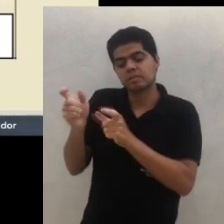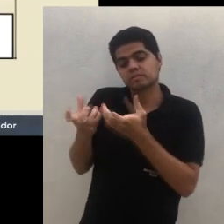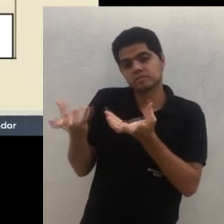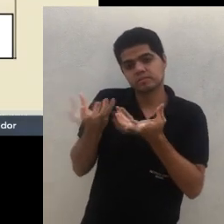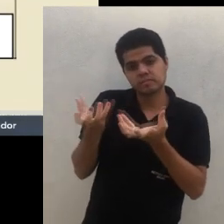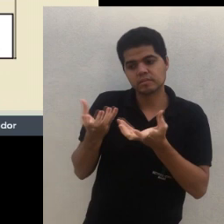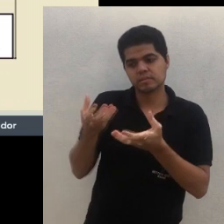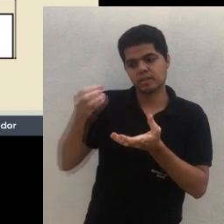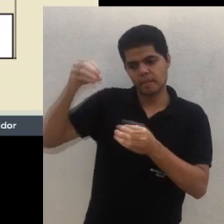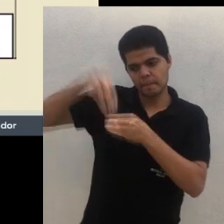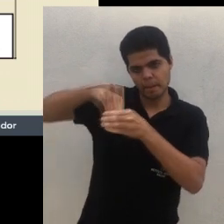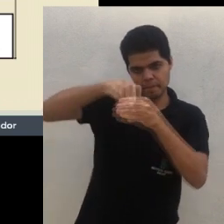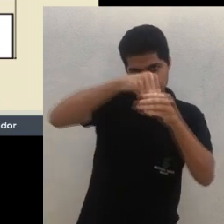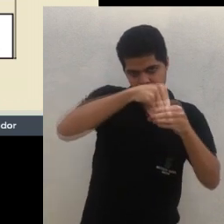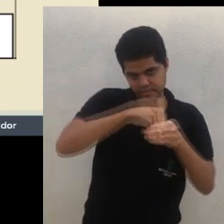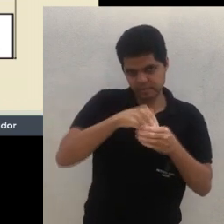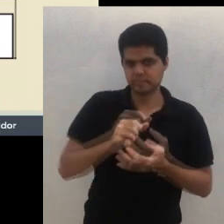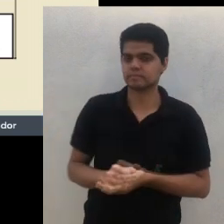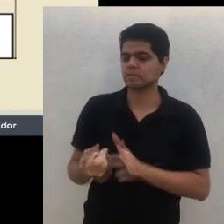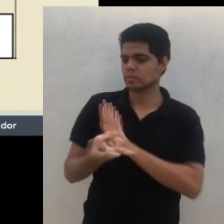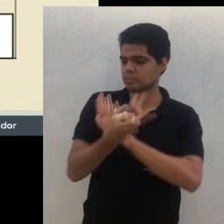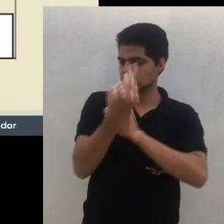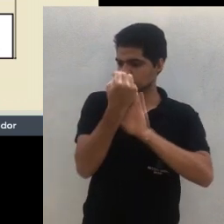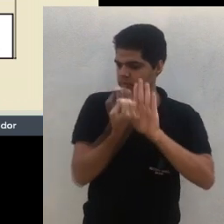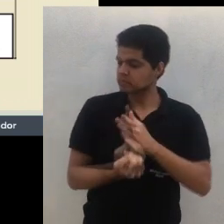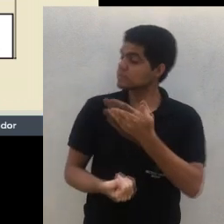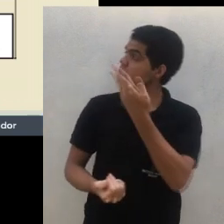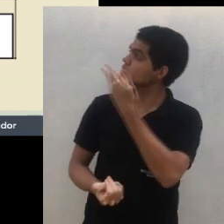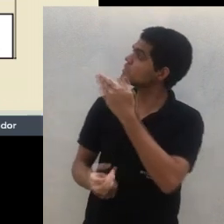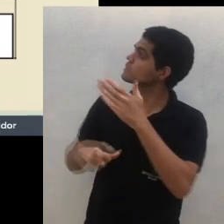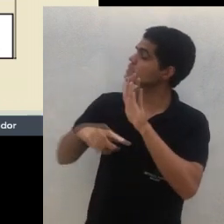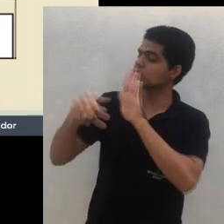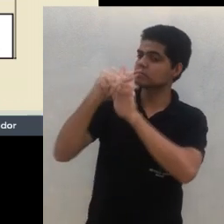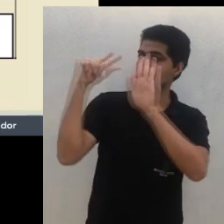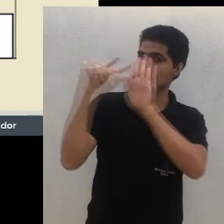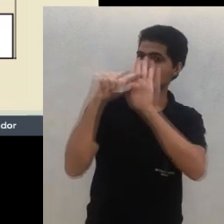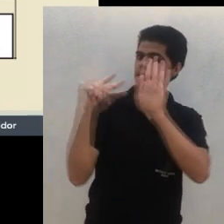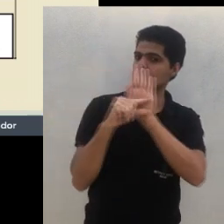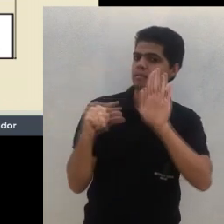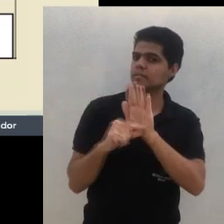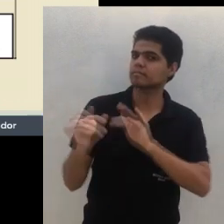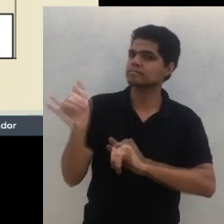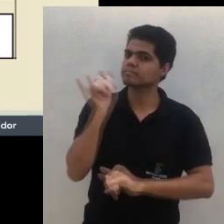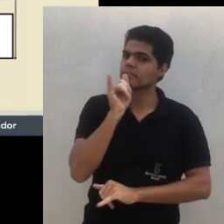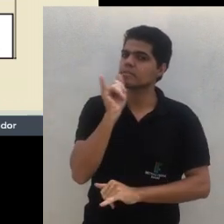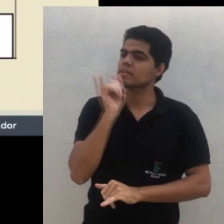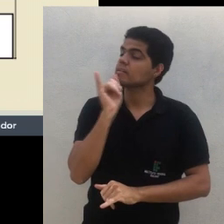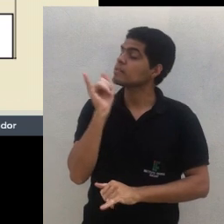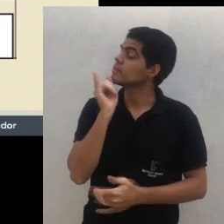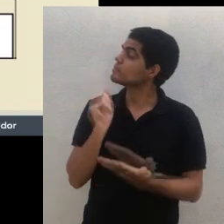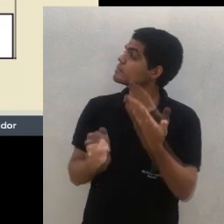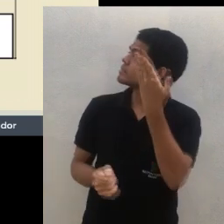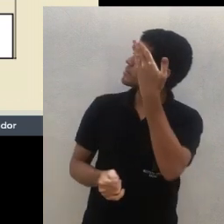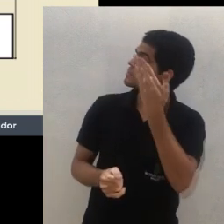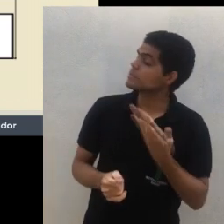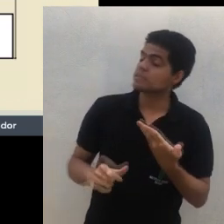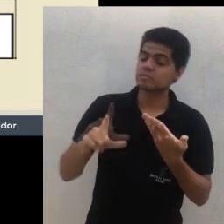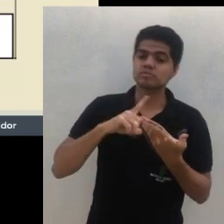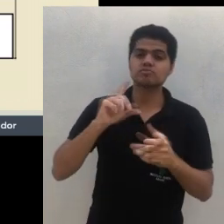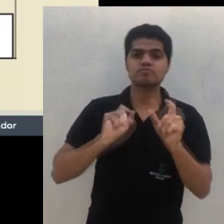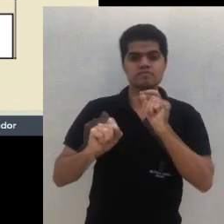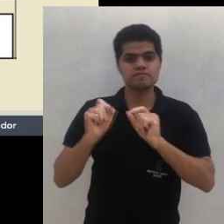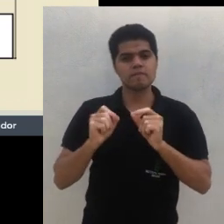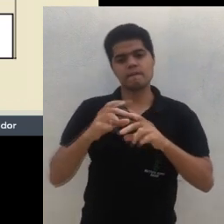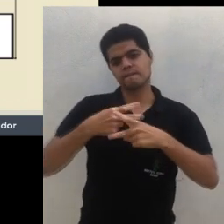sinal eu fiz até uma ficha agroecológica com alguns modelos de desenho de SAF biodiversos, eu vou passar depois para a filha visada, quem tiver